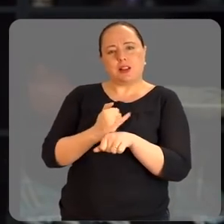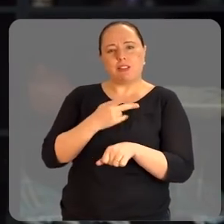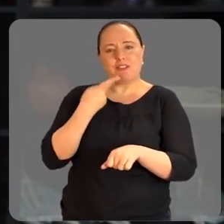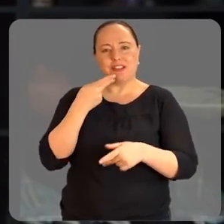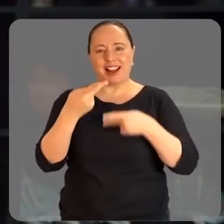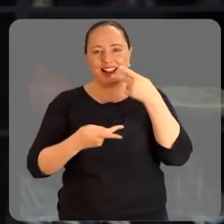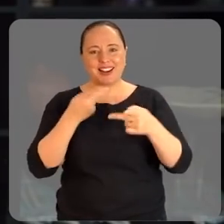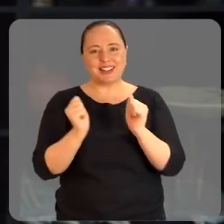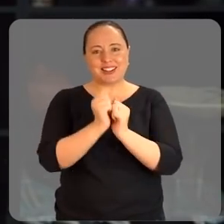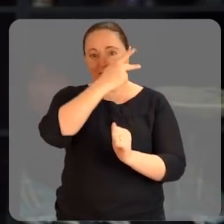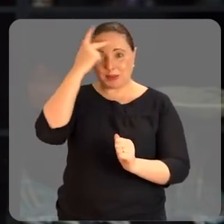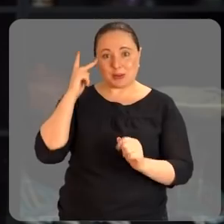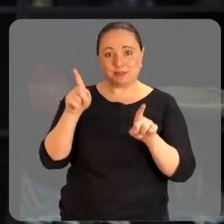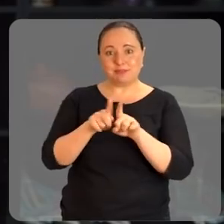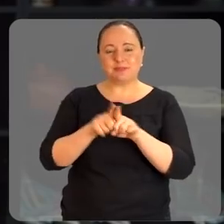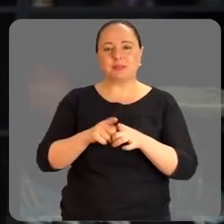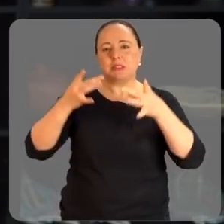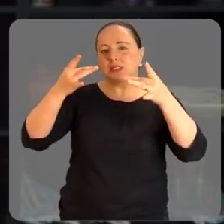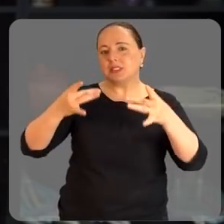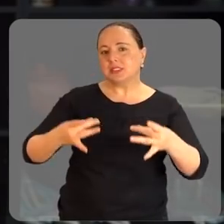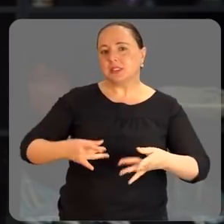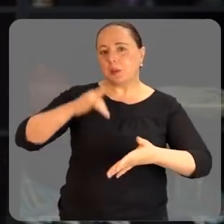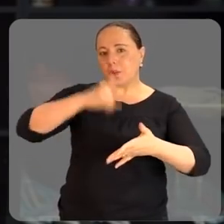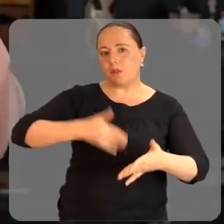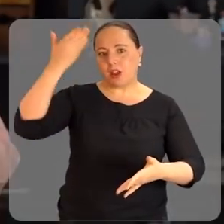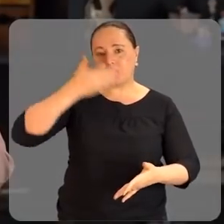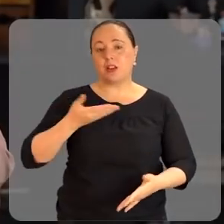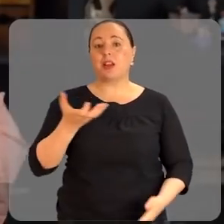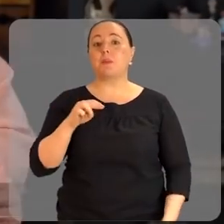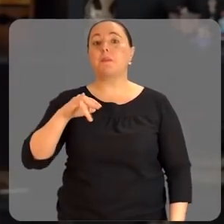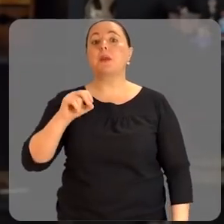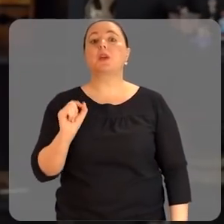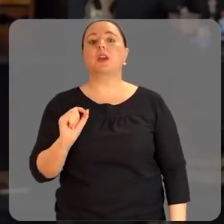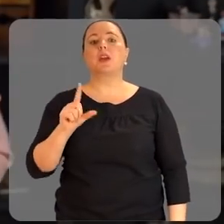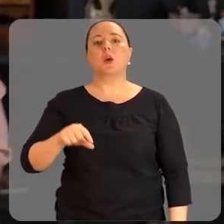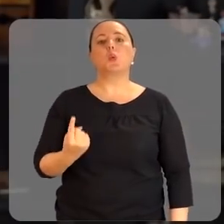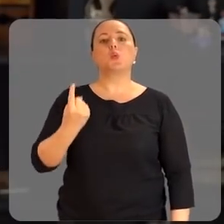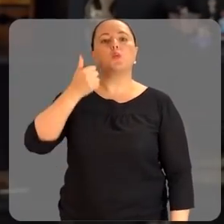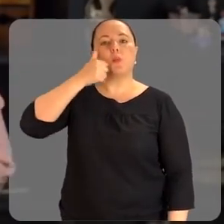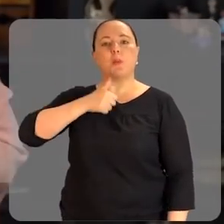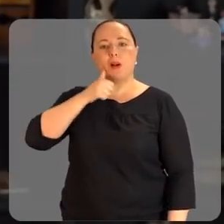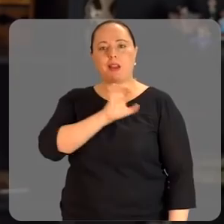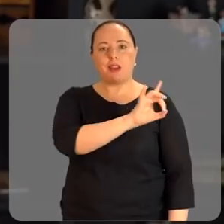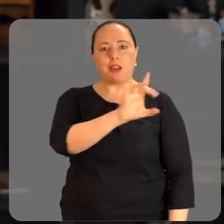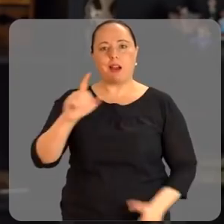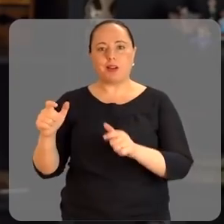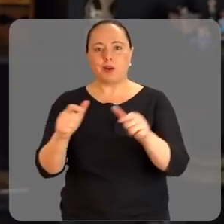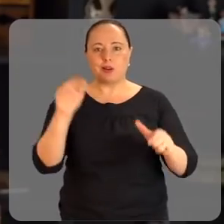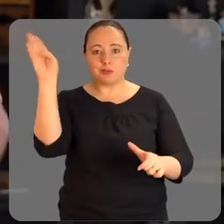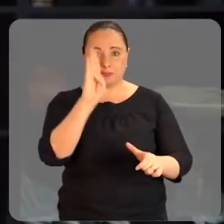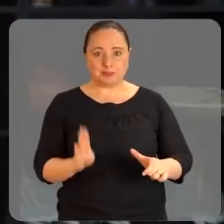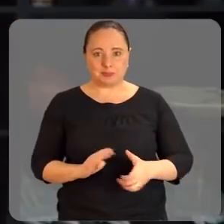pessoas, na prestação de conta. Queremos eleger, no mínimo, uma mulher em cada Câmara Municipal do